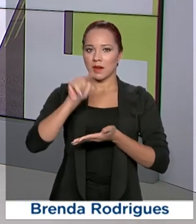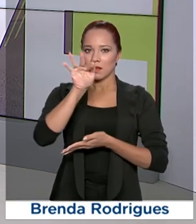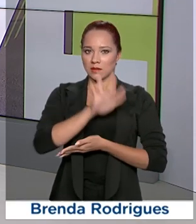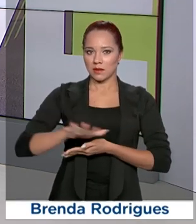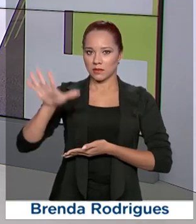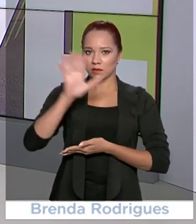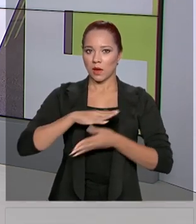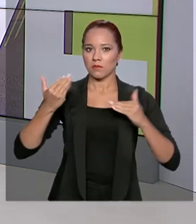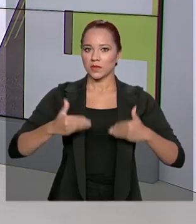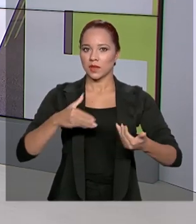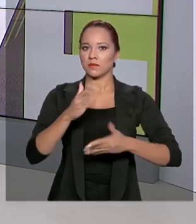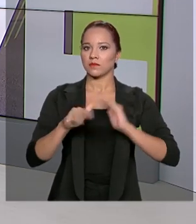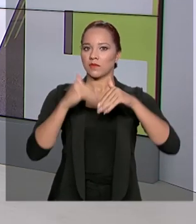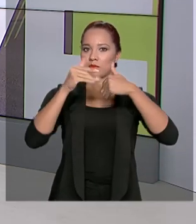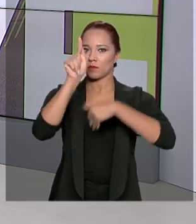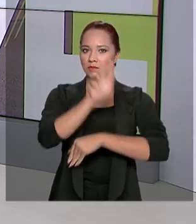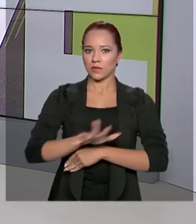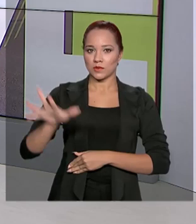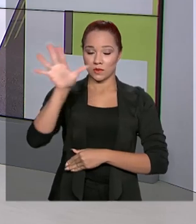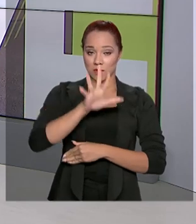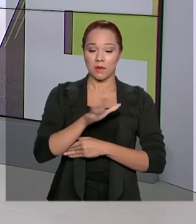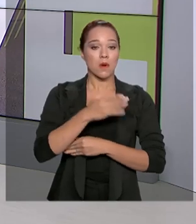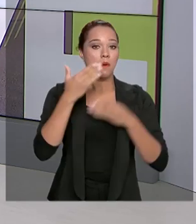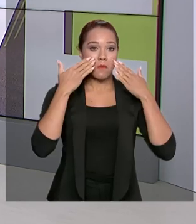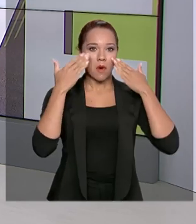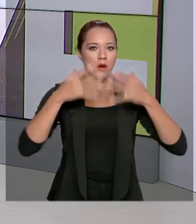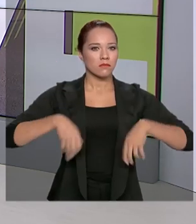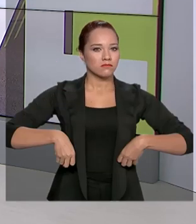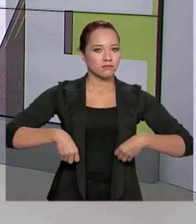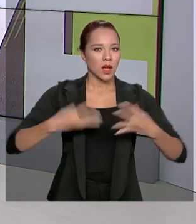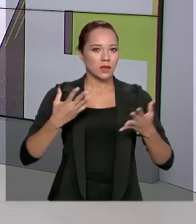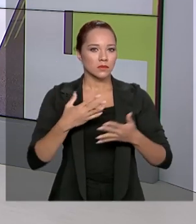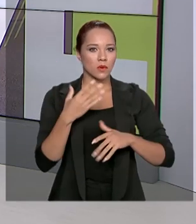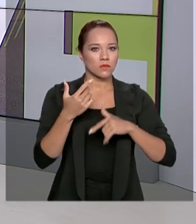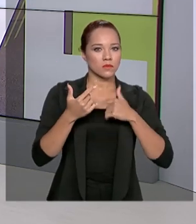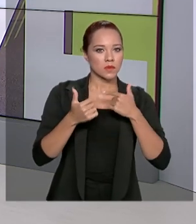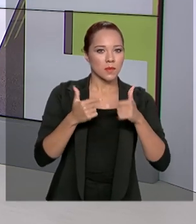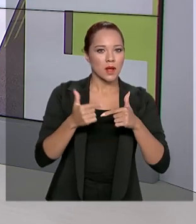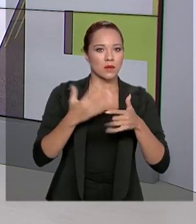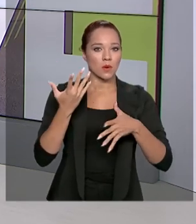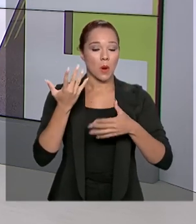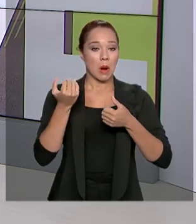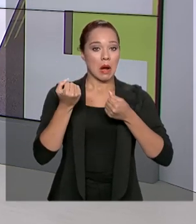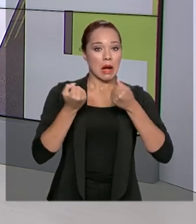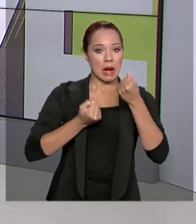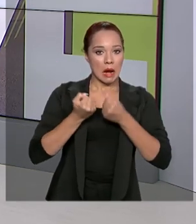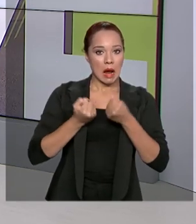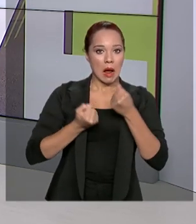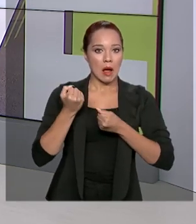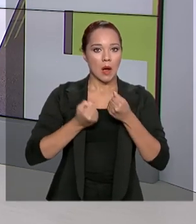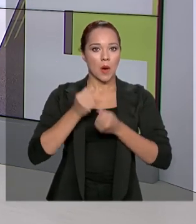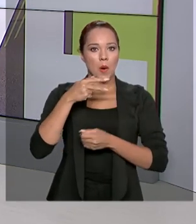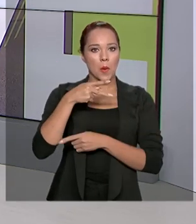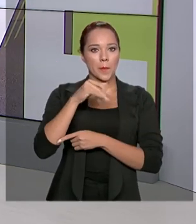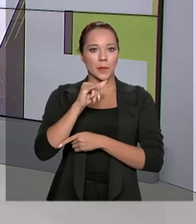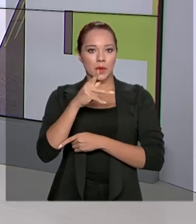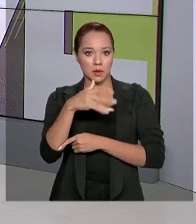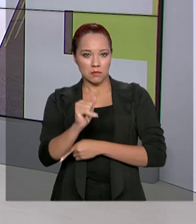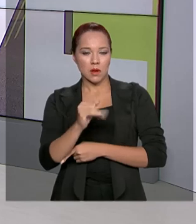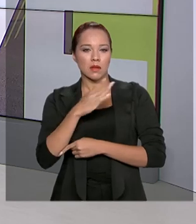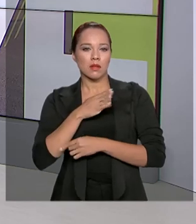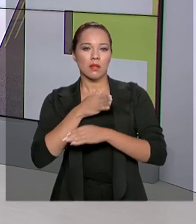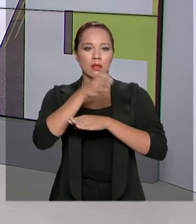Ministério do Desenvolvimento Regional mostra que os gastos com a operação Carro-Pipa, que leva a água às famílias do semiárido